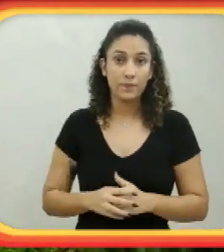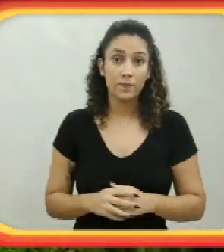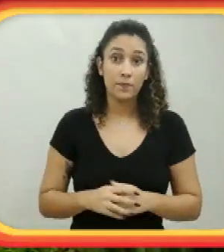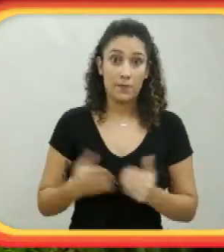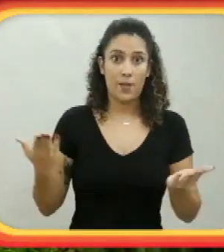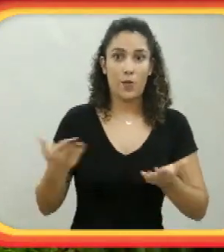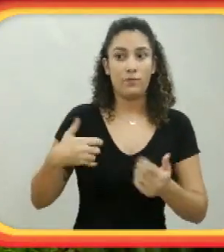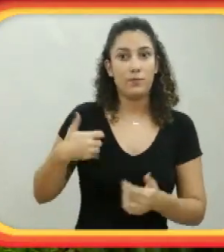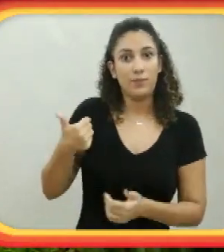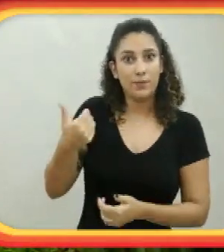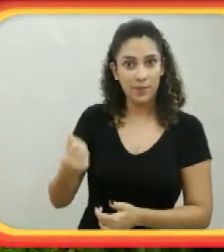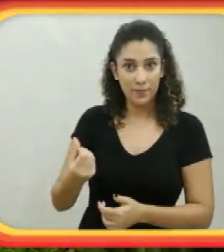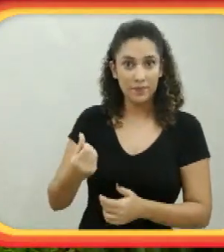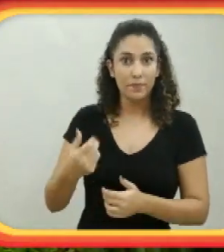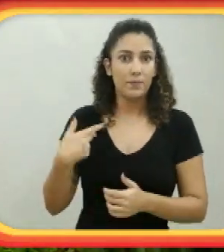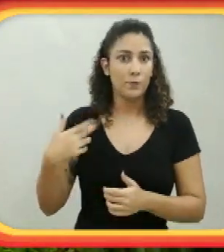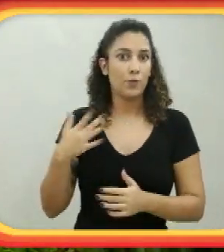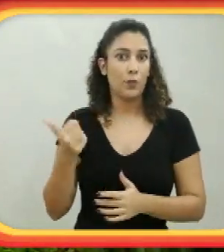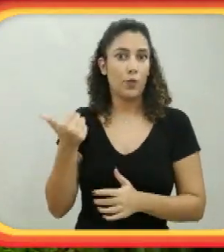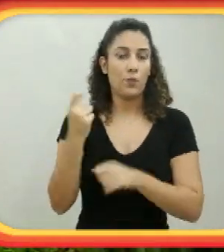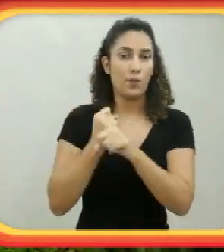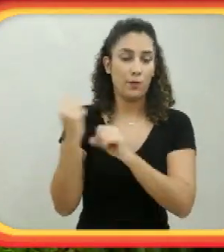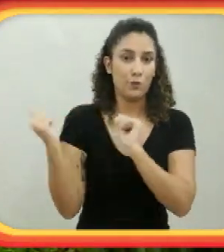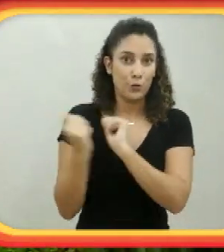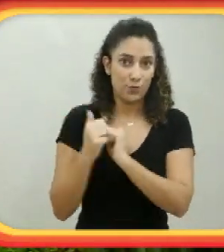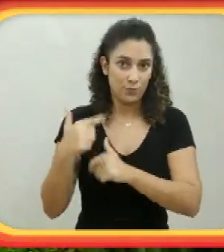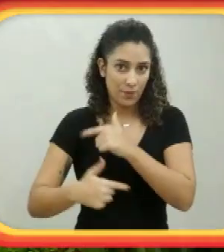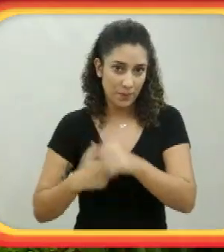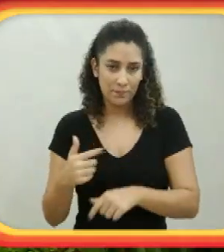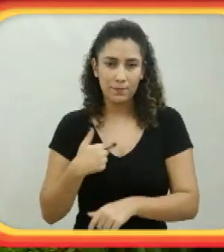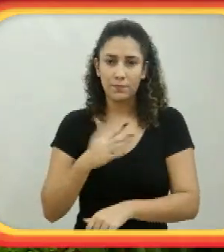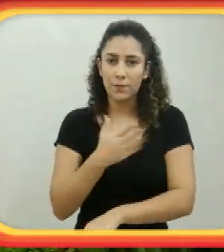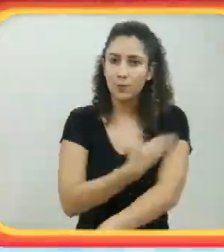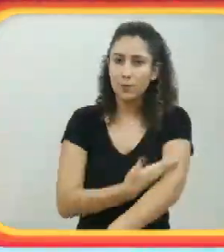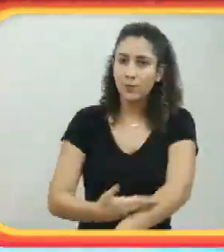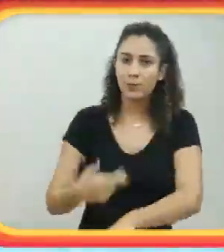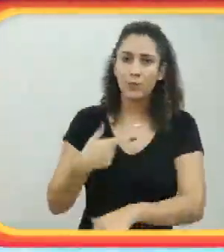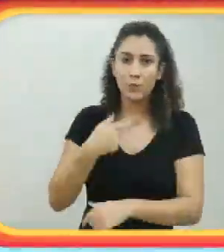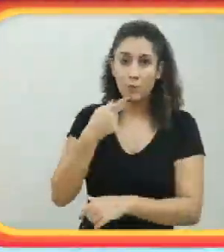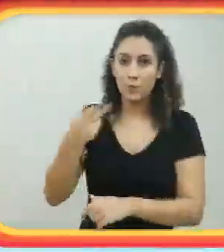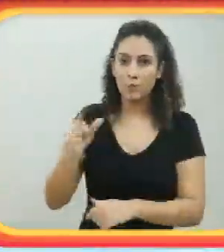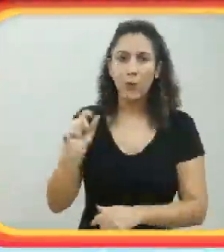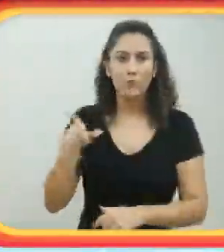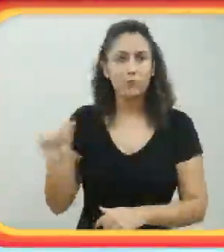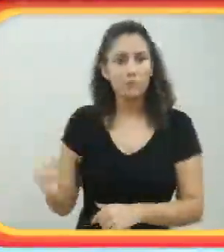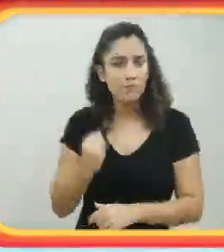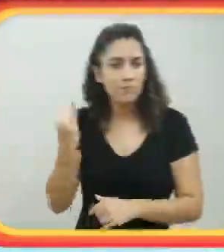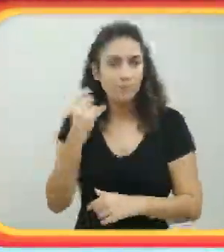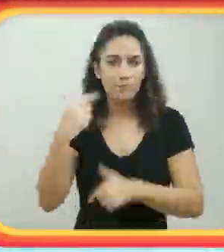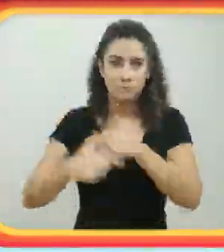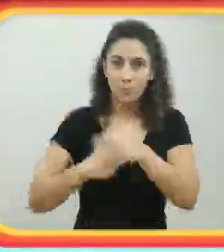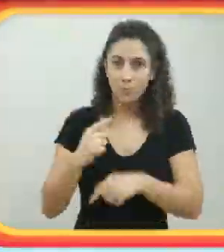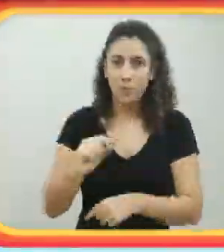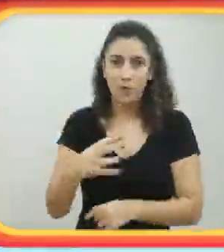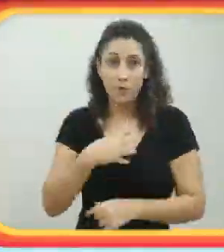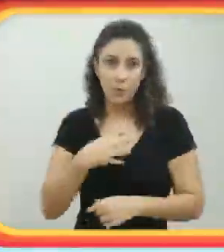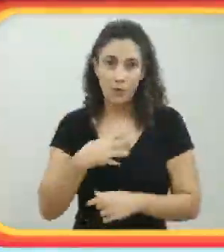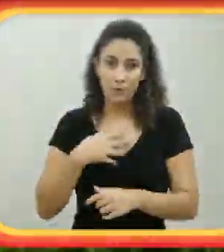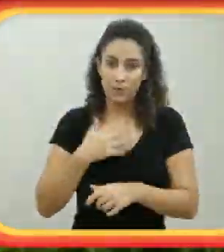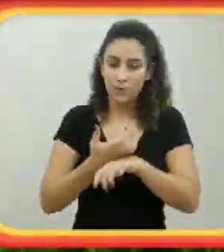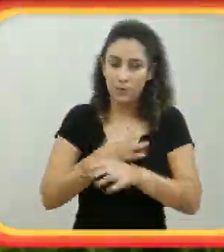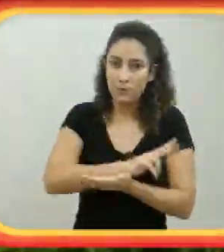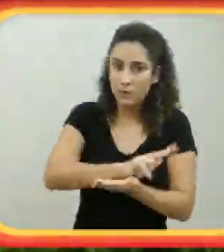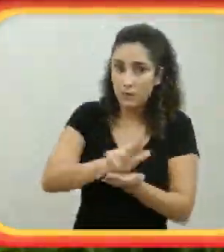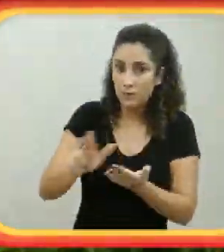dele. Hoje ele está com 16, ou seja, a gente tem 12 anos de trabalho junto. Eu costumo dizer que é de suma importância a gente trabalhar de forma